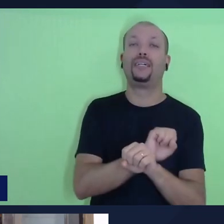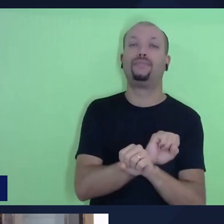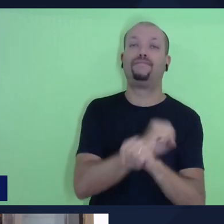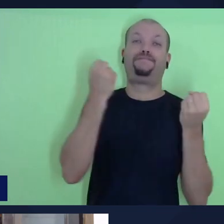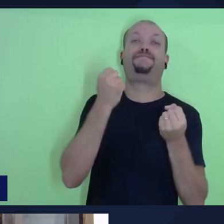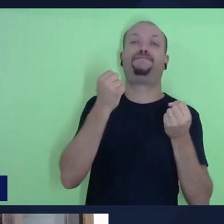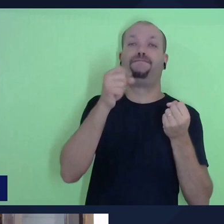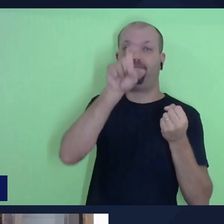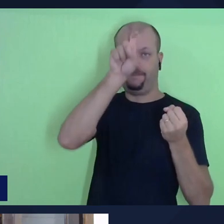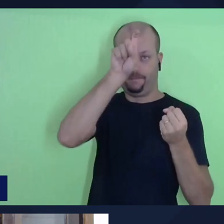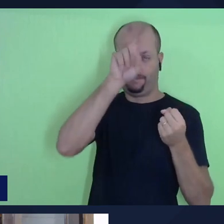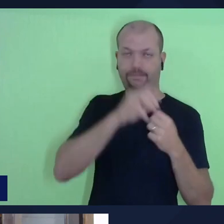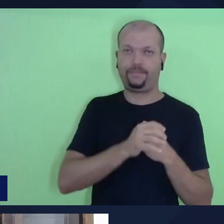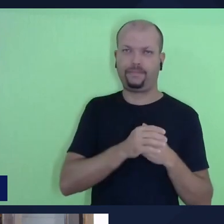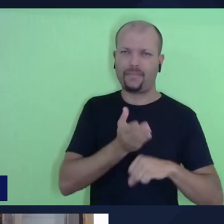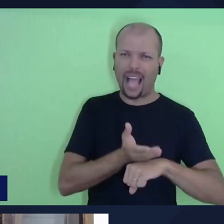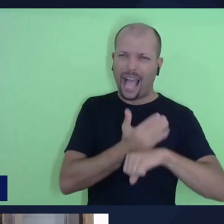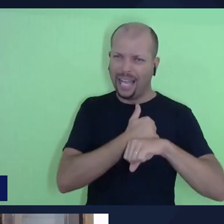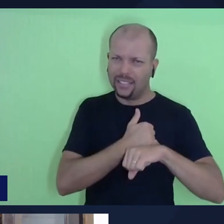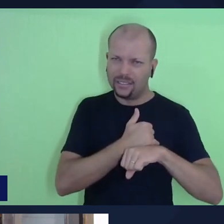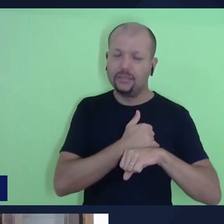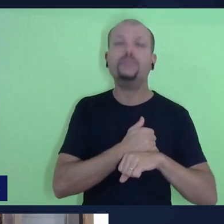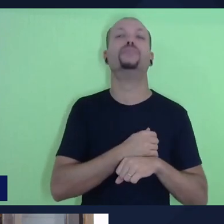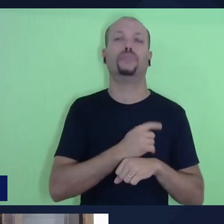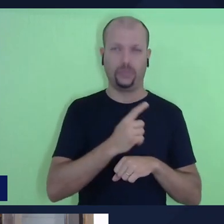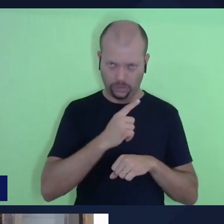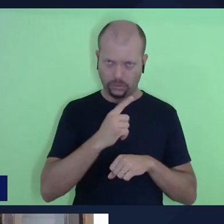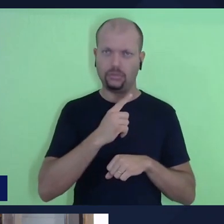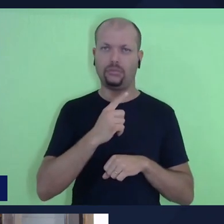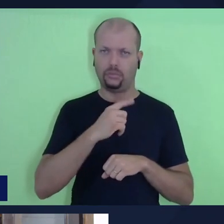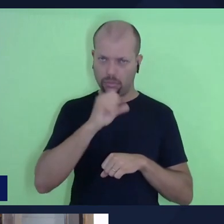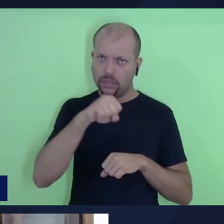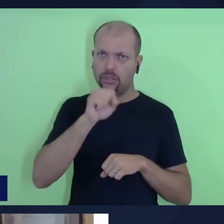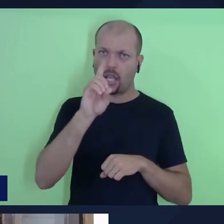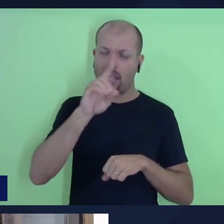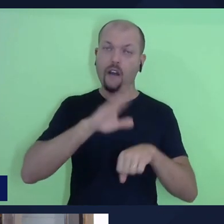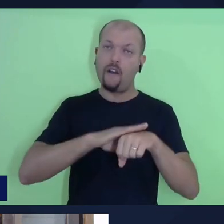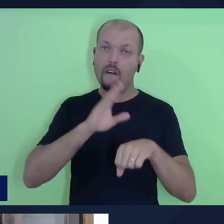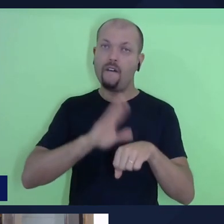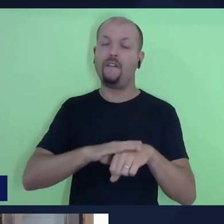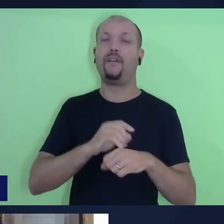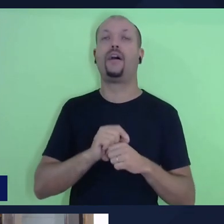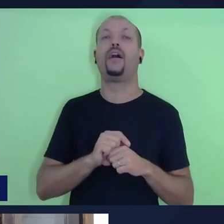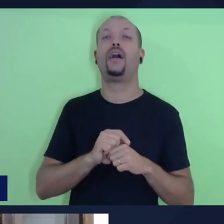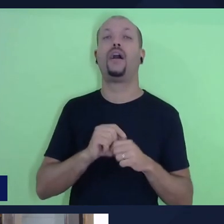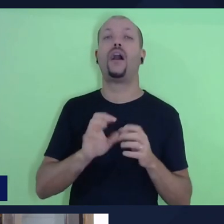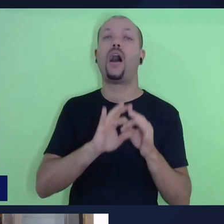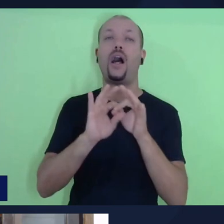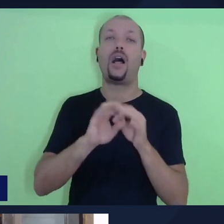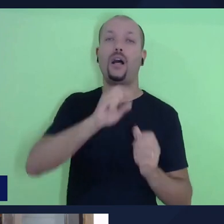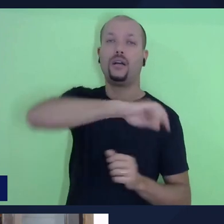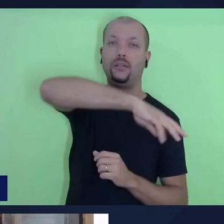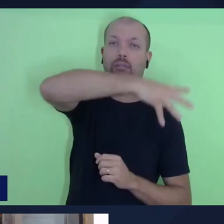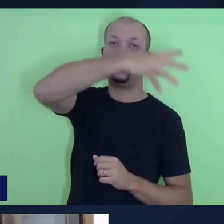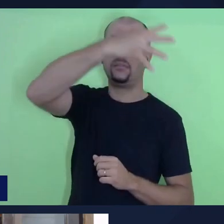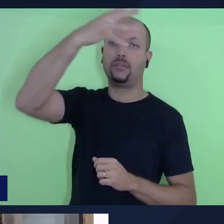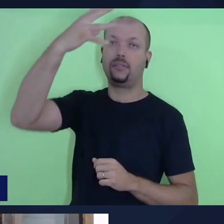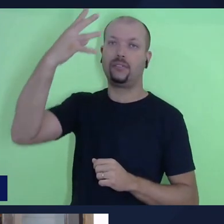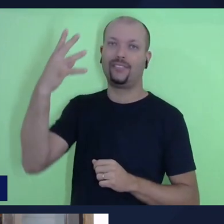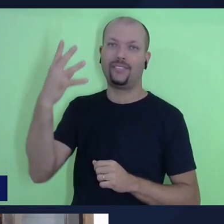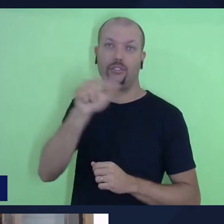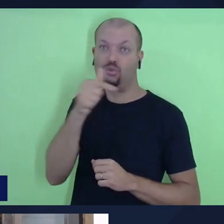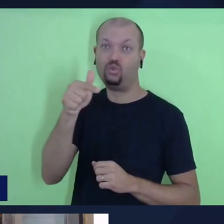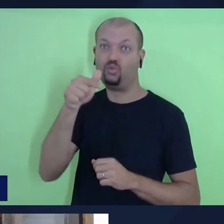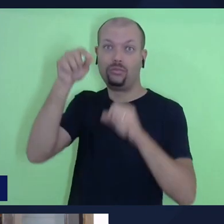não é feita nenhuma aliança antes? Não, é feita. Deus faz aliança quando ele estende o arco-íris e diz que não vai haver dilúvio.